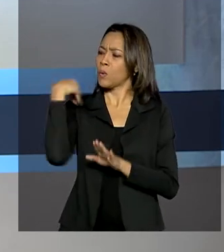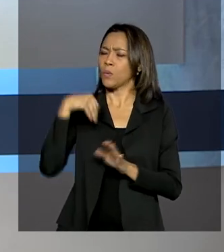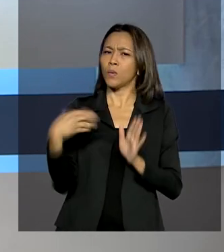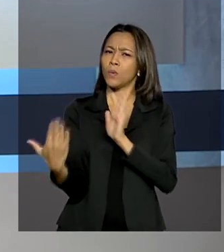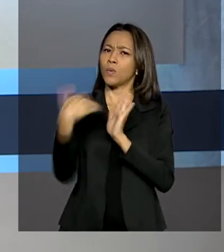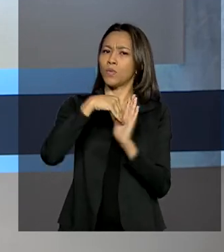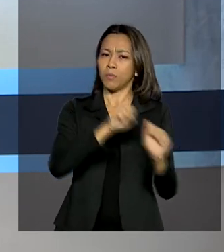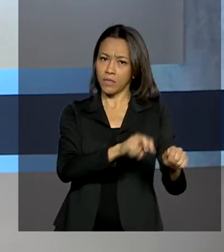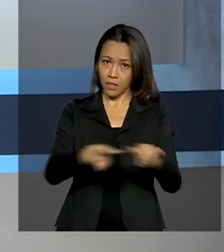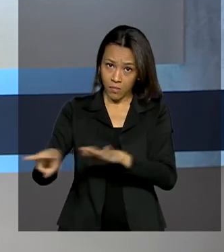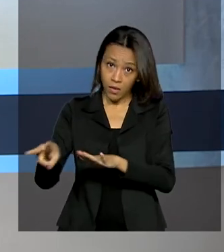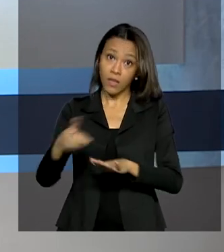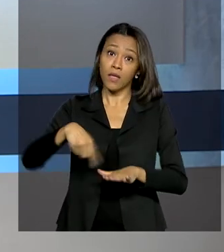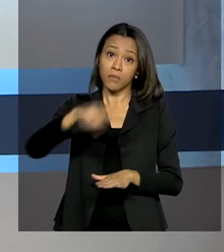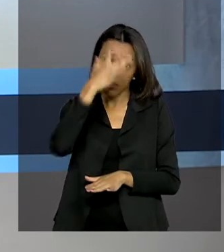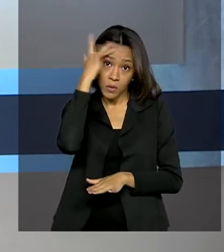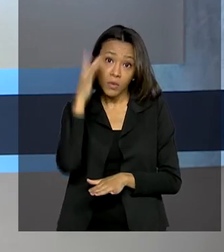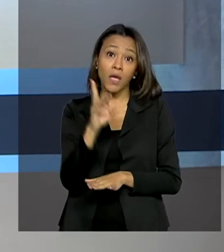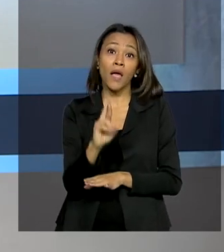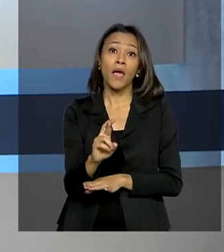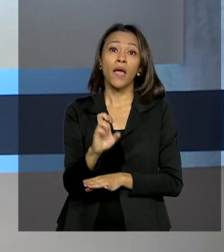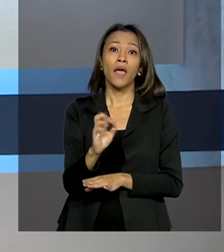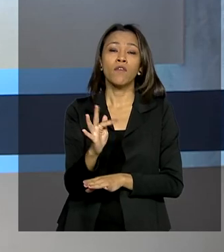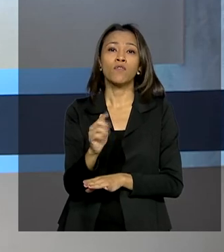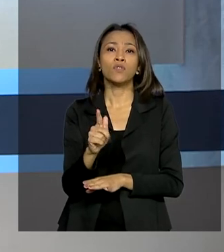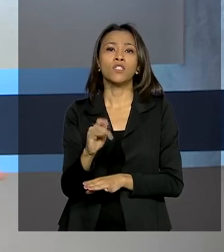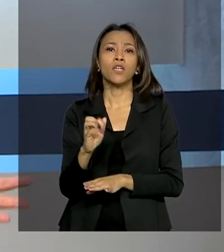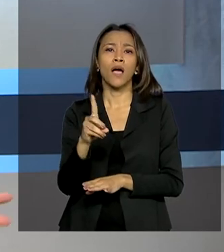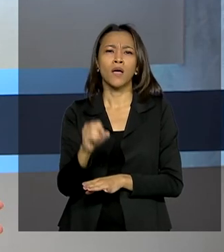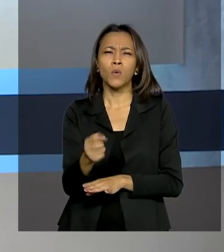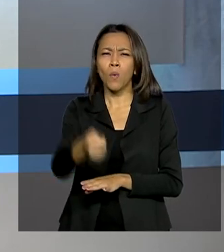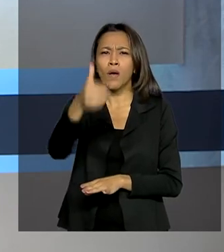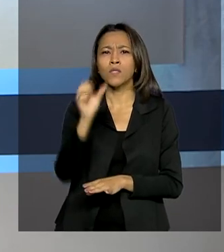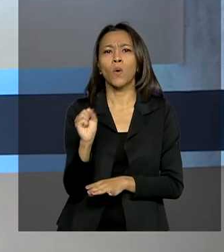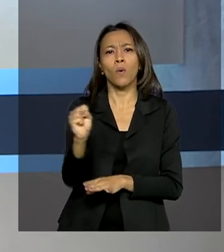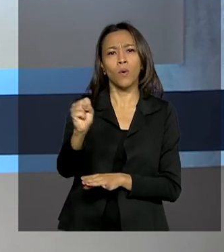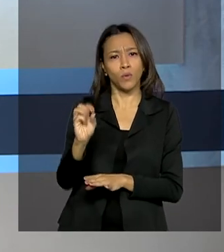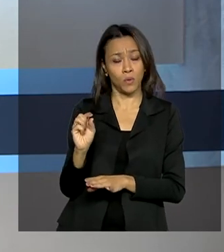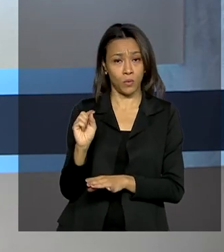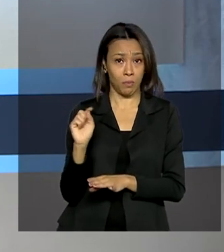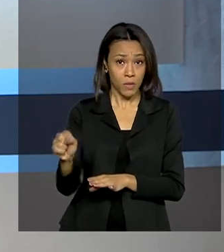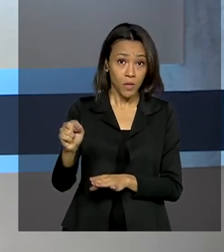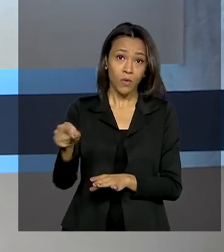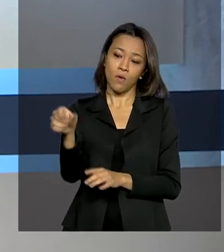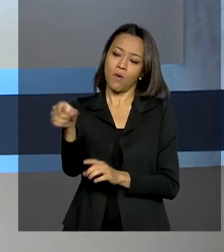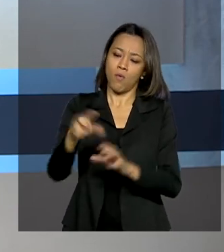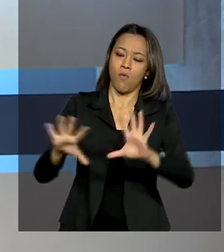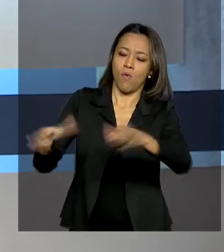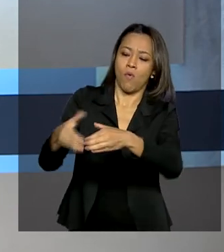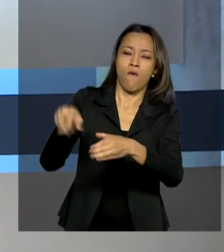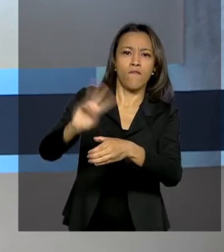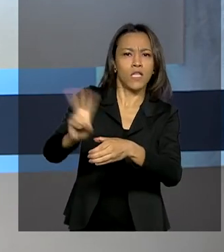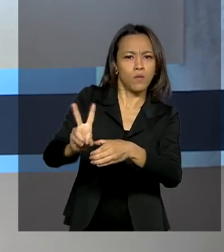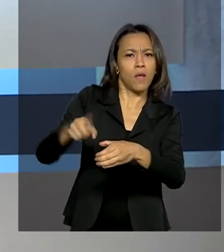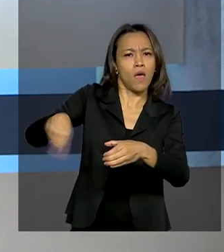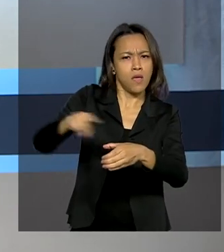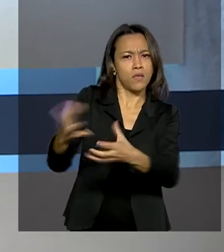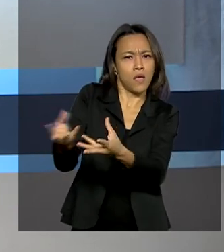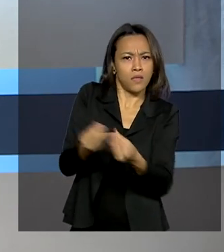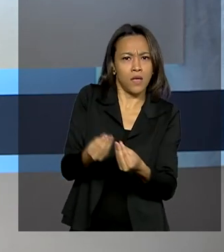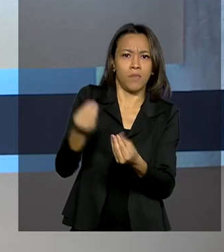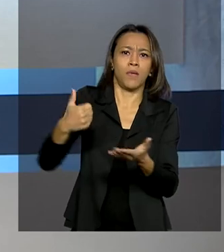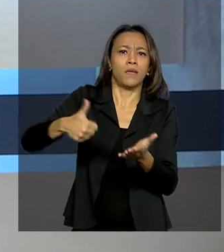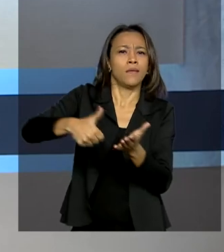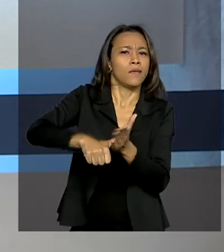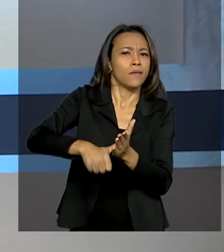status de refugiado a quase 8 mil venezuelanos, que são a maioria. Com o reconhecimento, eles recebem carteira de identidade